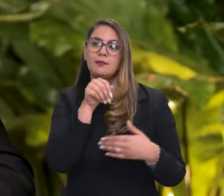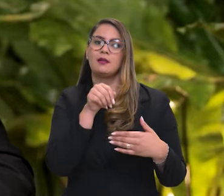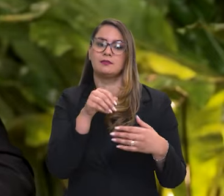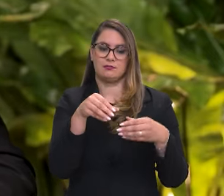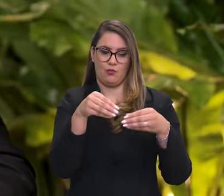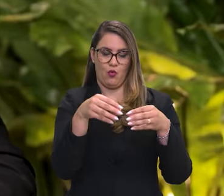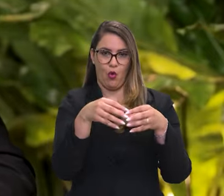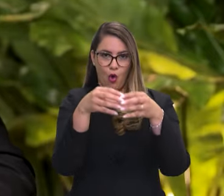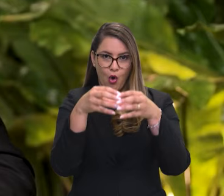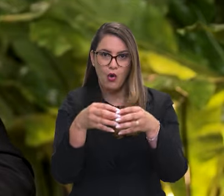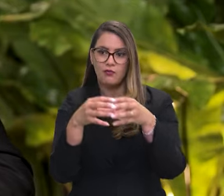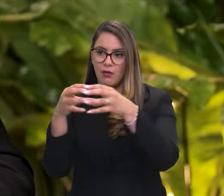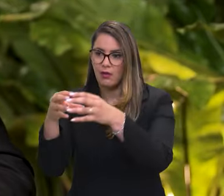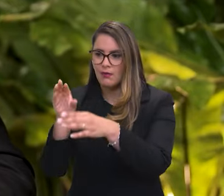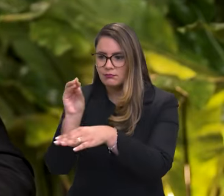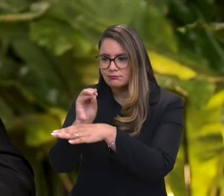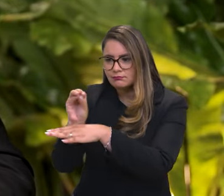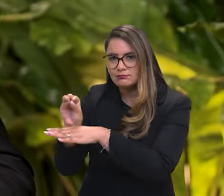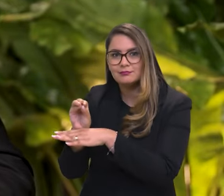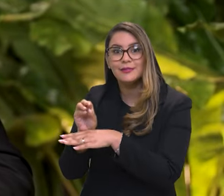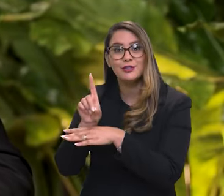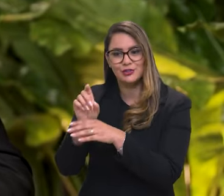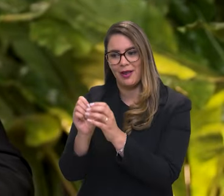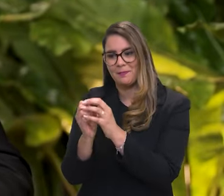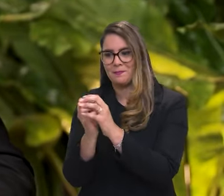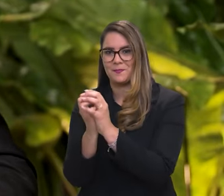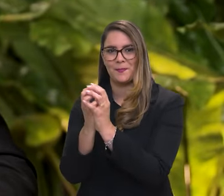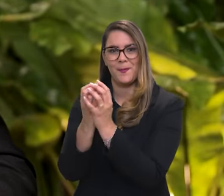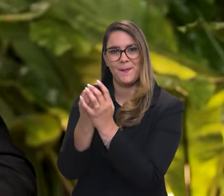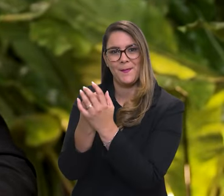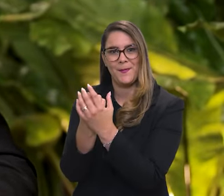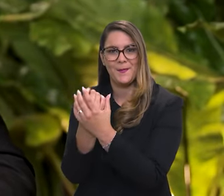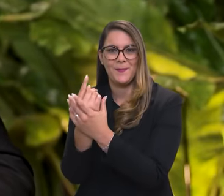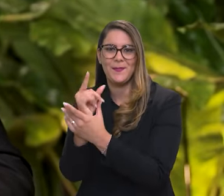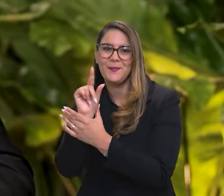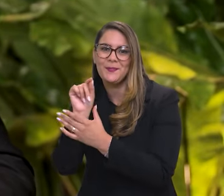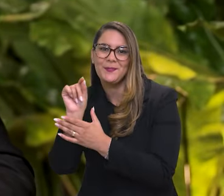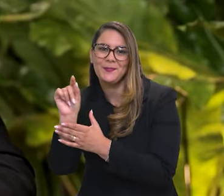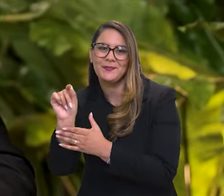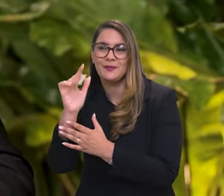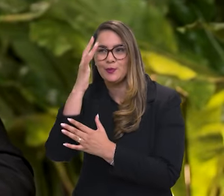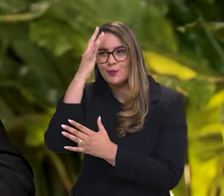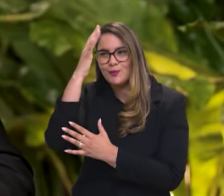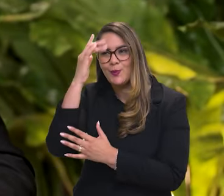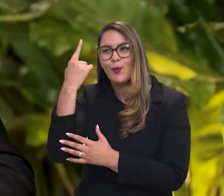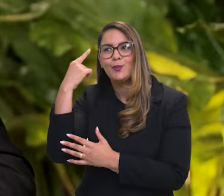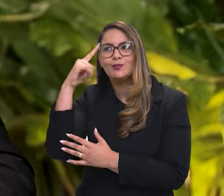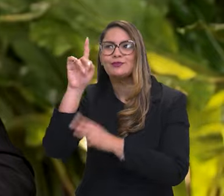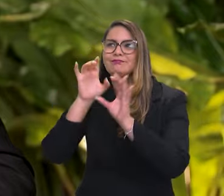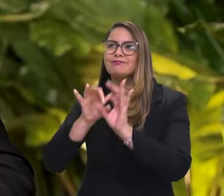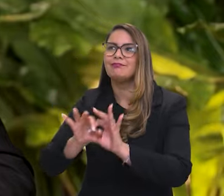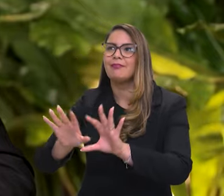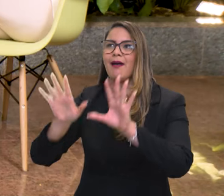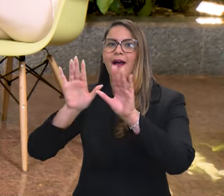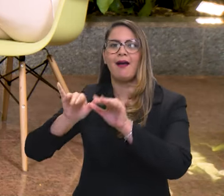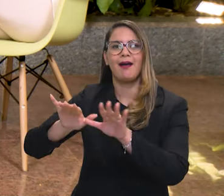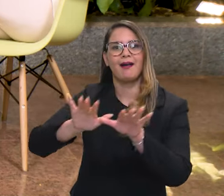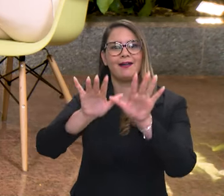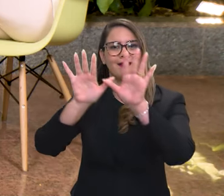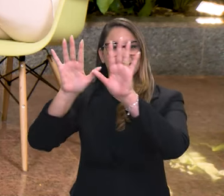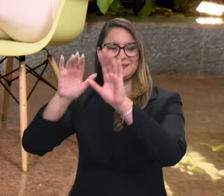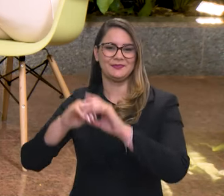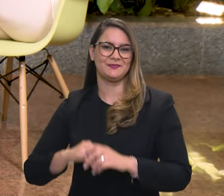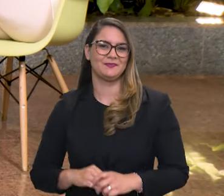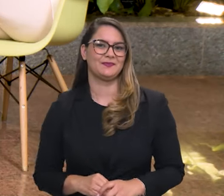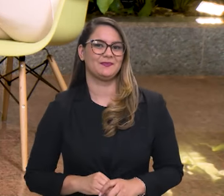animais foram levados, esses ovos foram levados para a incubação, já nasceram e a gente sonha um dia poder devolver essas aves para a natureza.